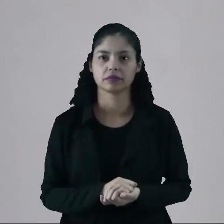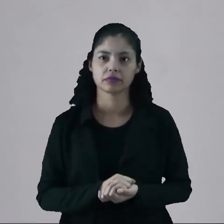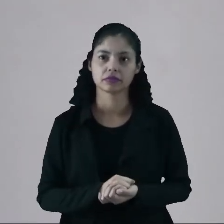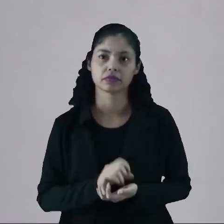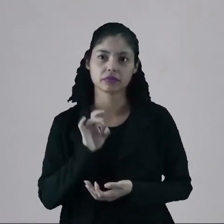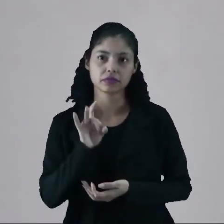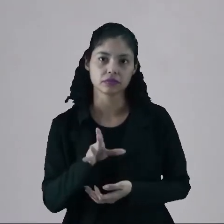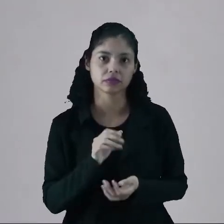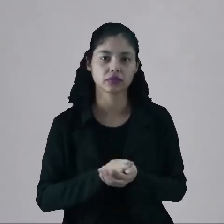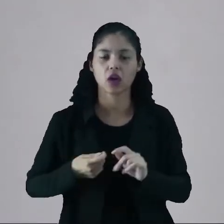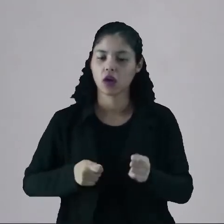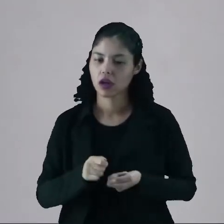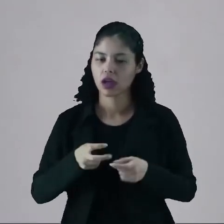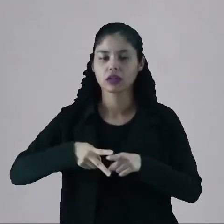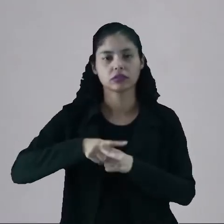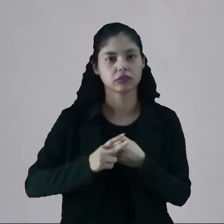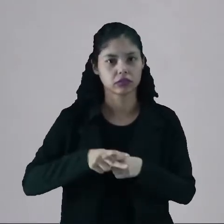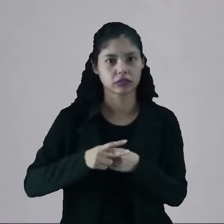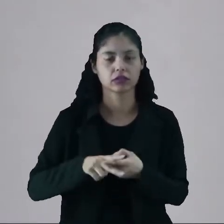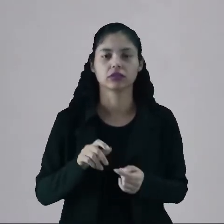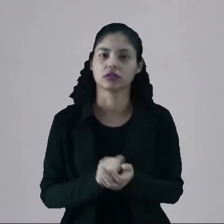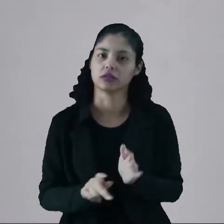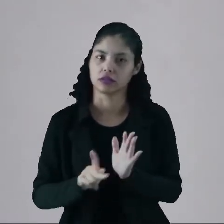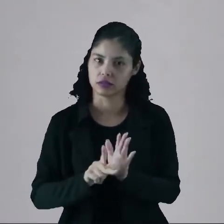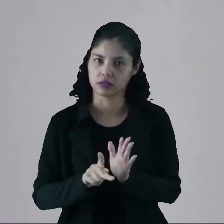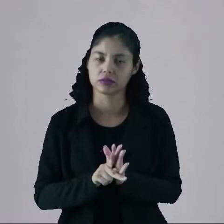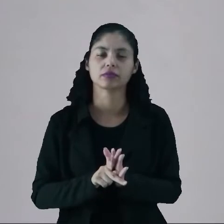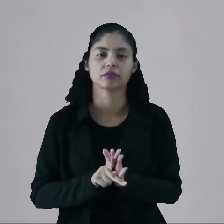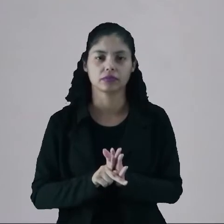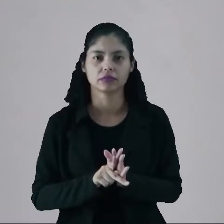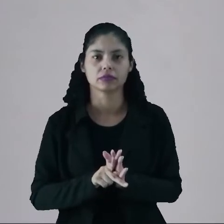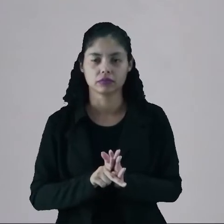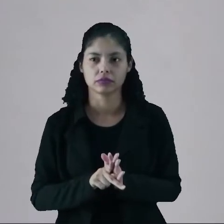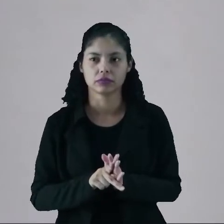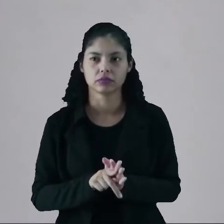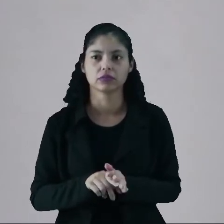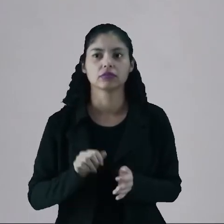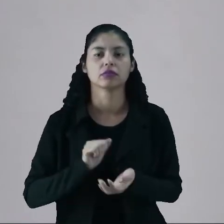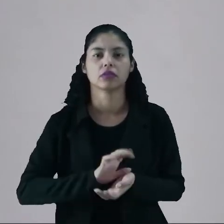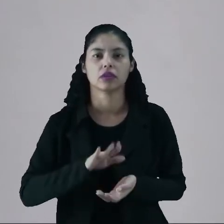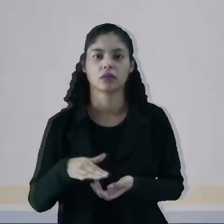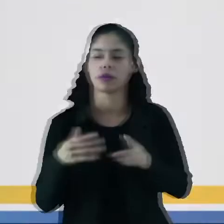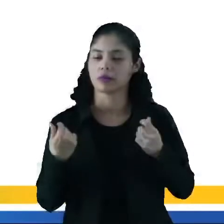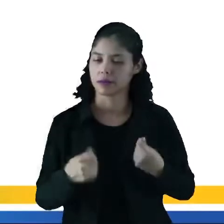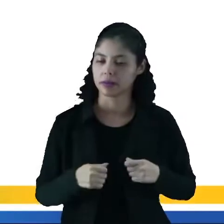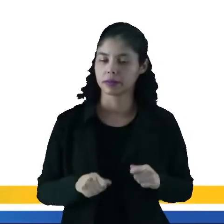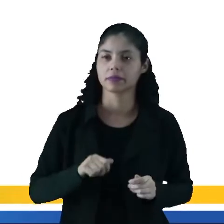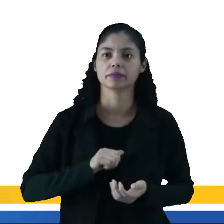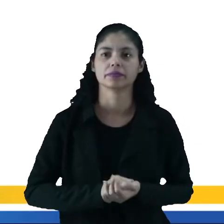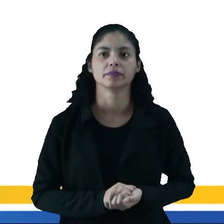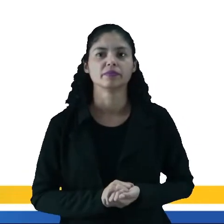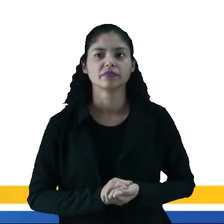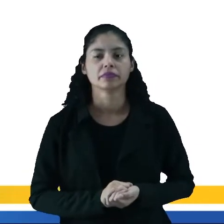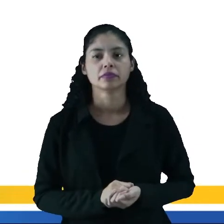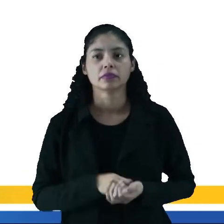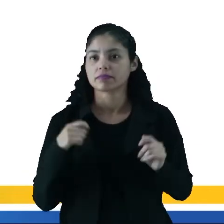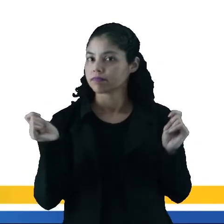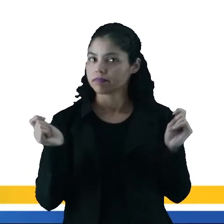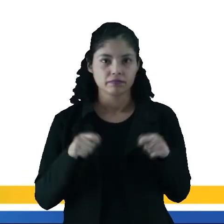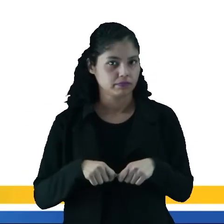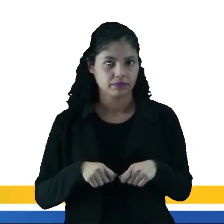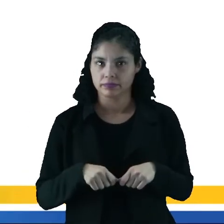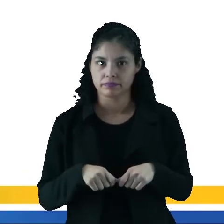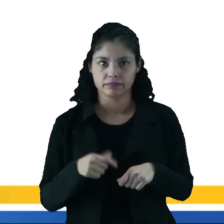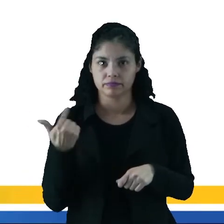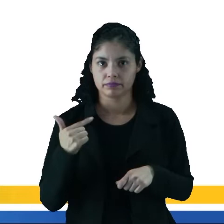apenas a manutenção normal dos seus equipamentos e das suas turbinas quando precisa, né? E aí não